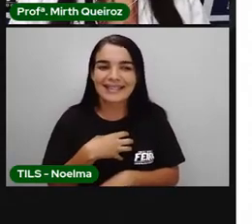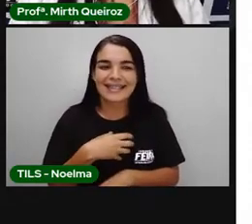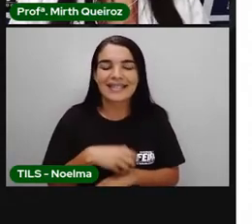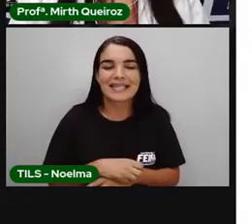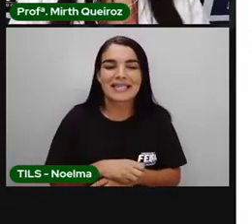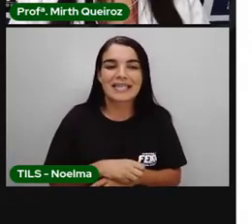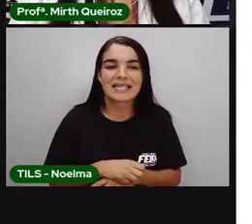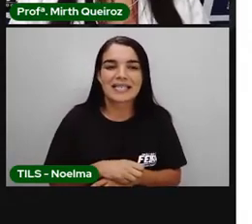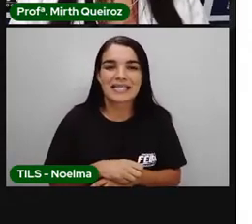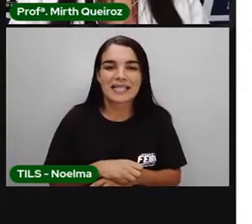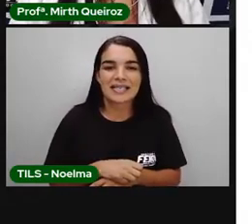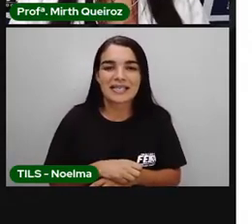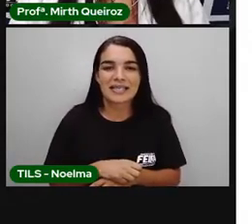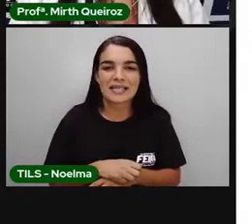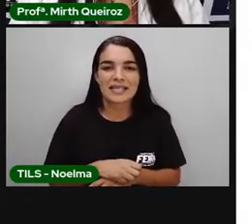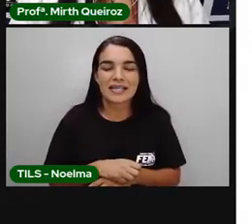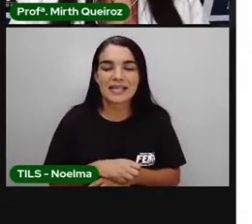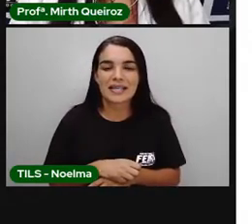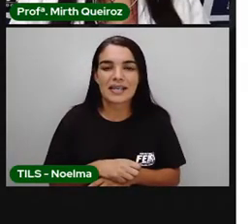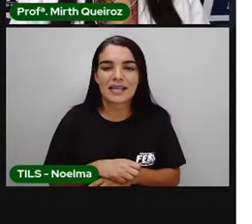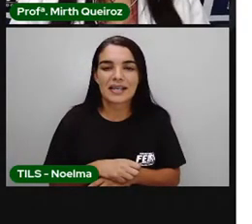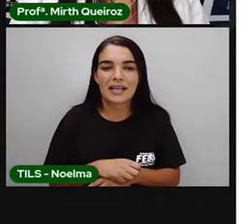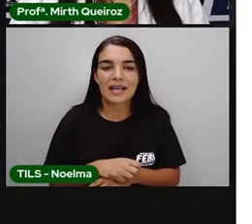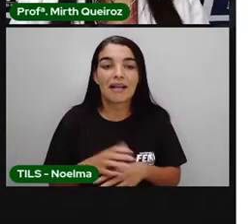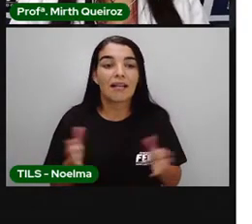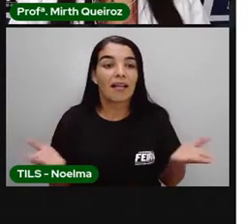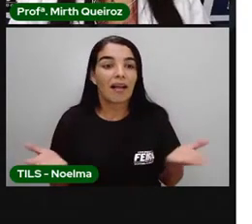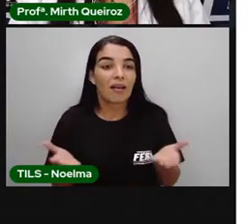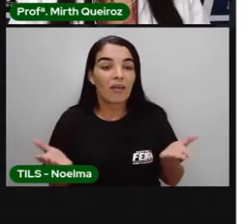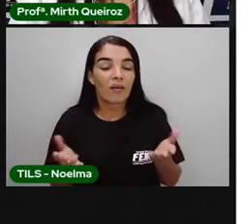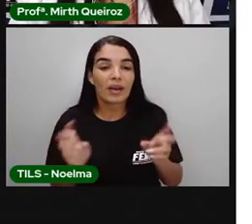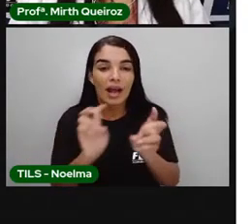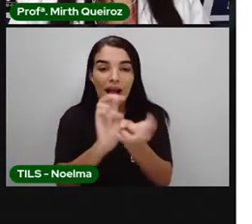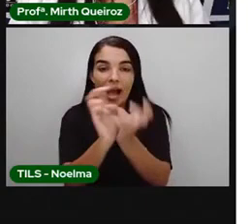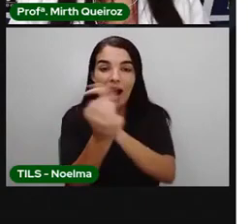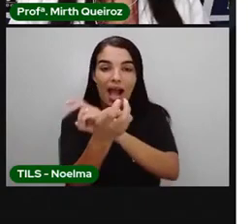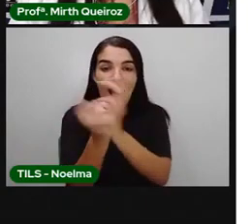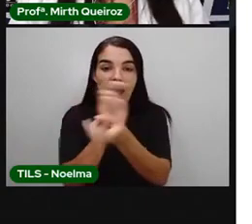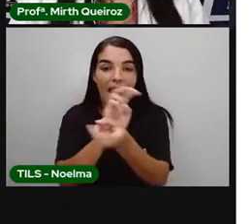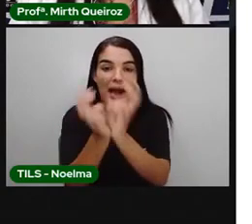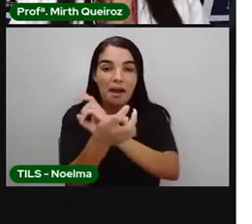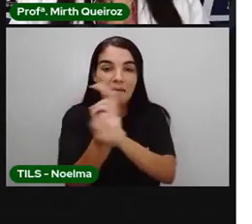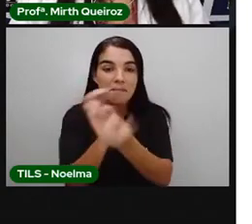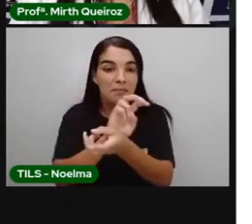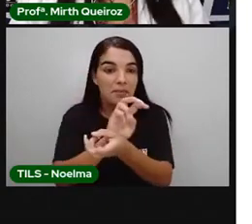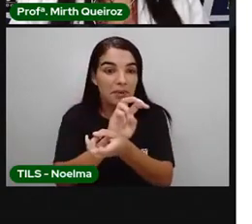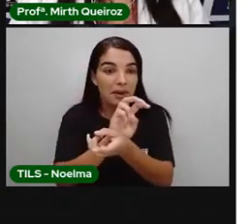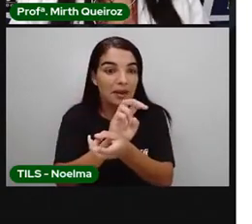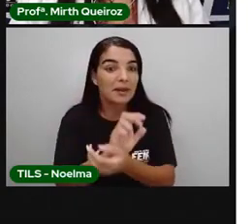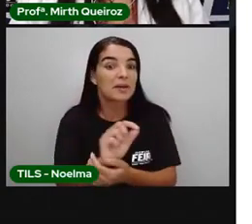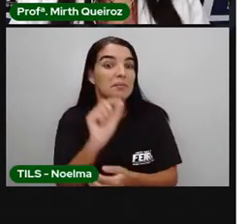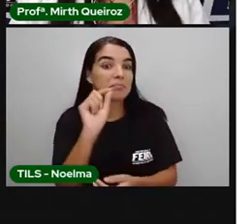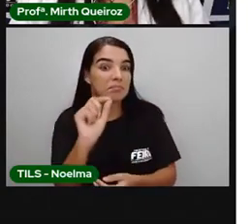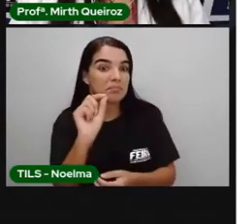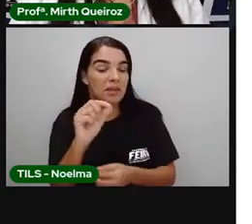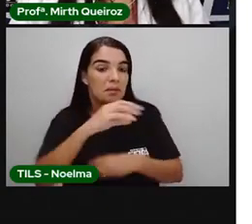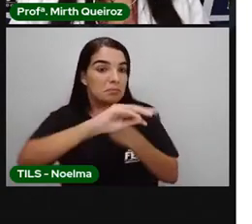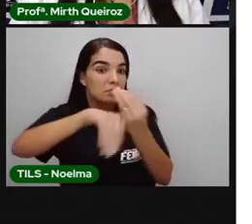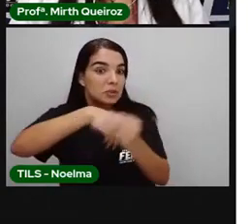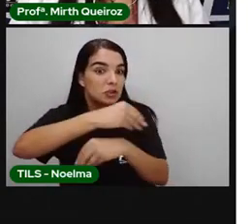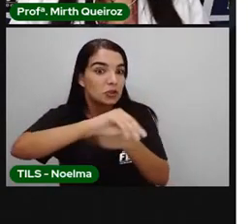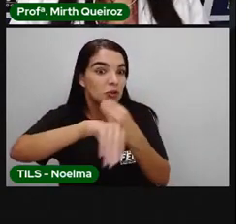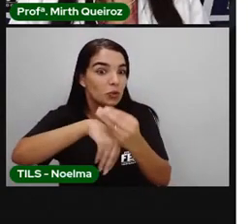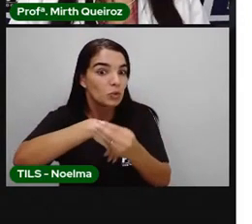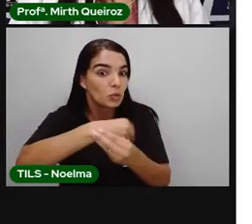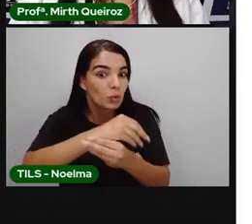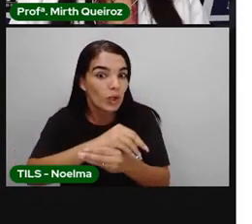Finalmente, merece destaque especial a capoeira. Ela é uma mistura de dança, música e artes marciais proibidas no